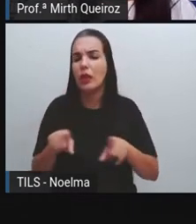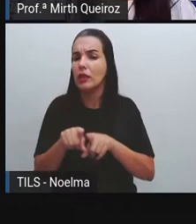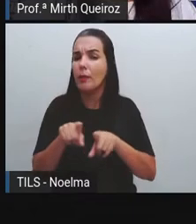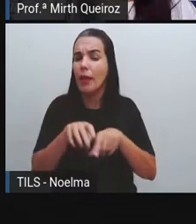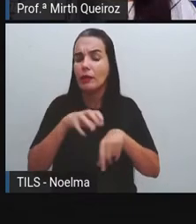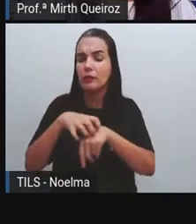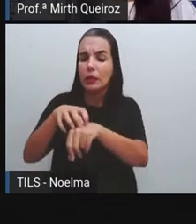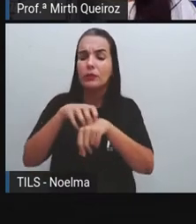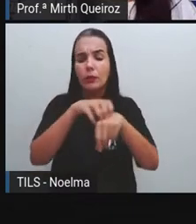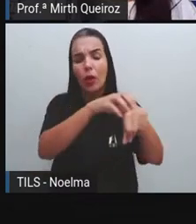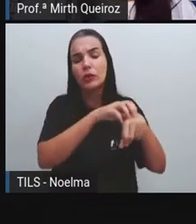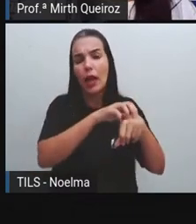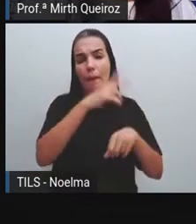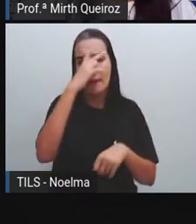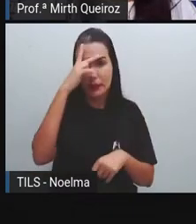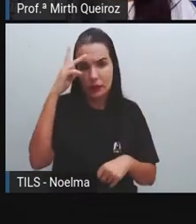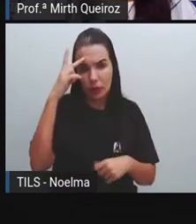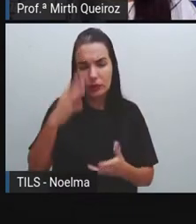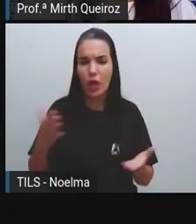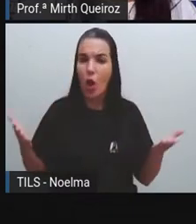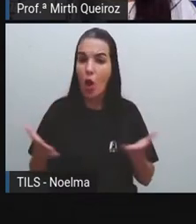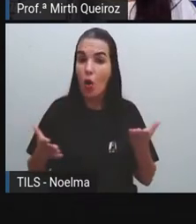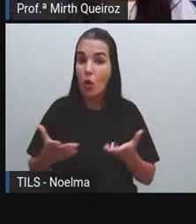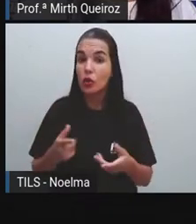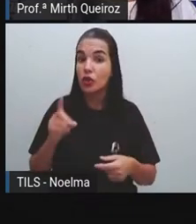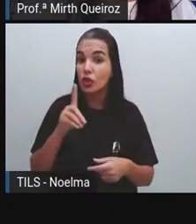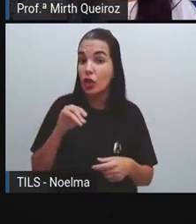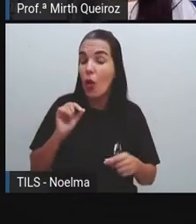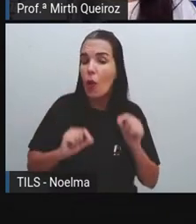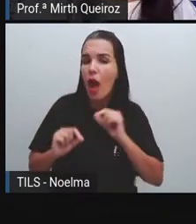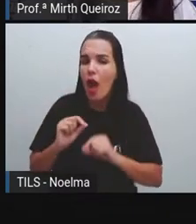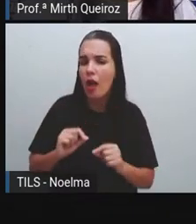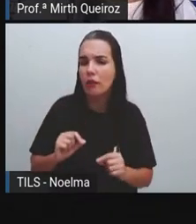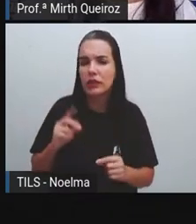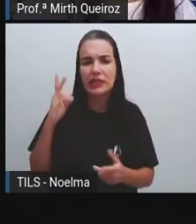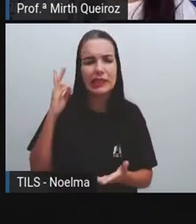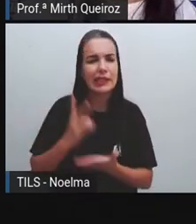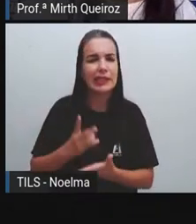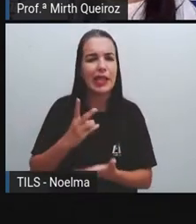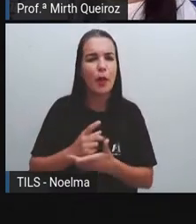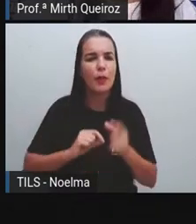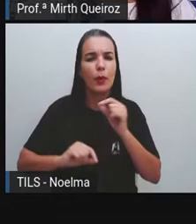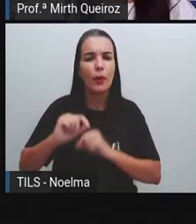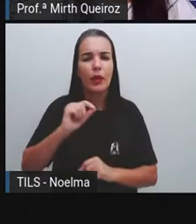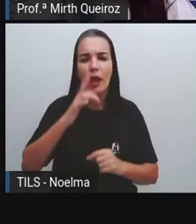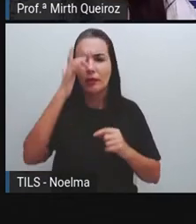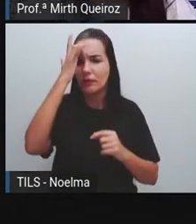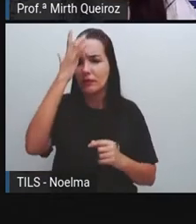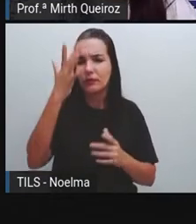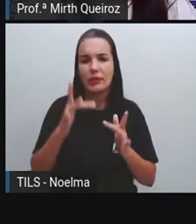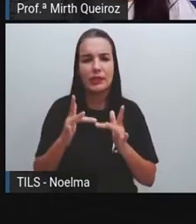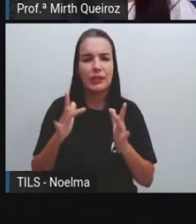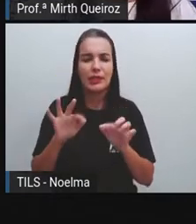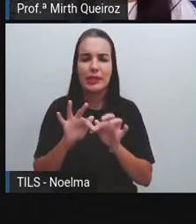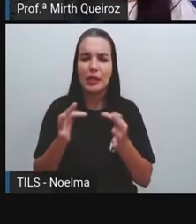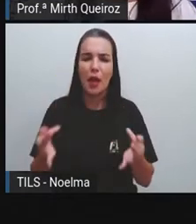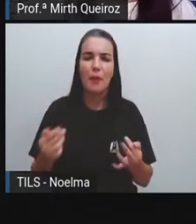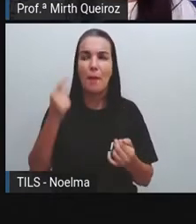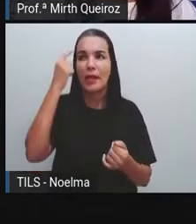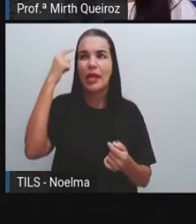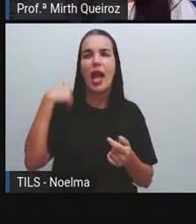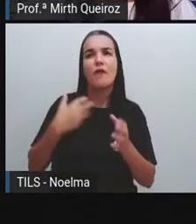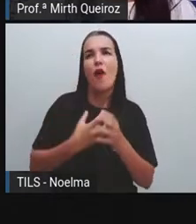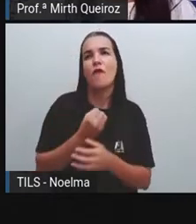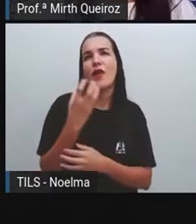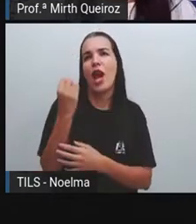Hoje em dia, é relativamente simples a gente pensar em realizar uma viagem a longa distância de navio, avião ou trem para quase